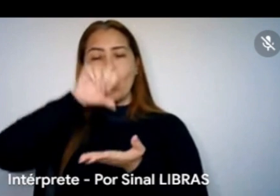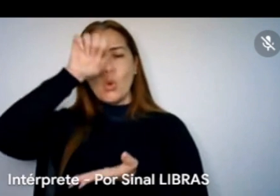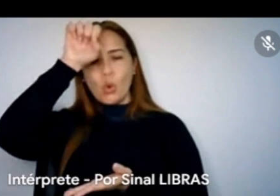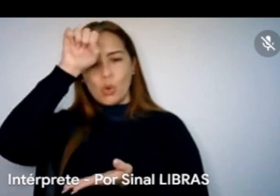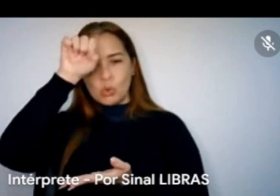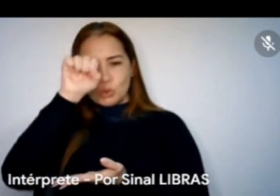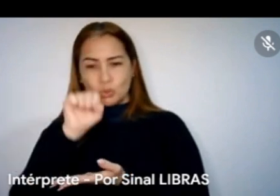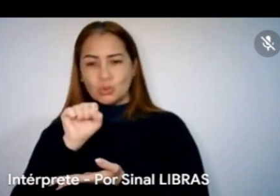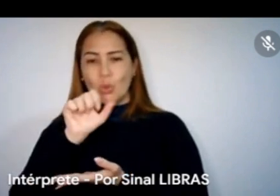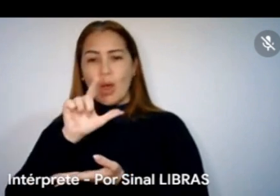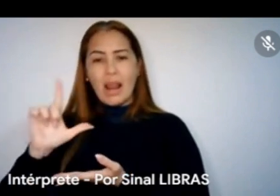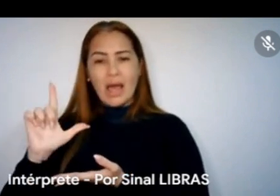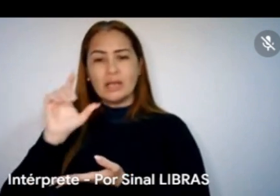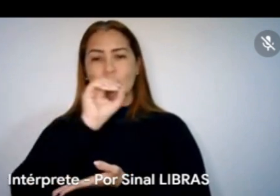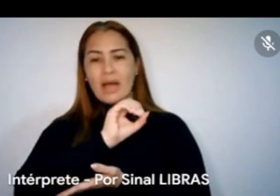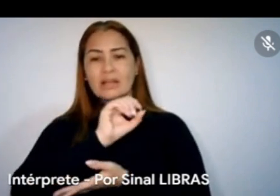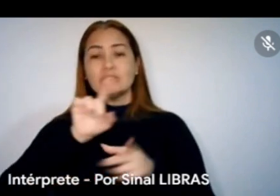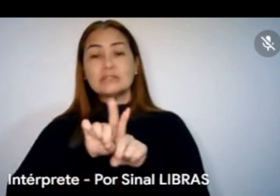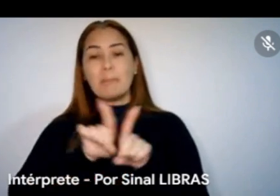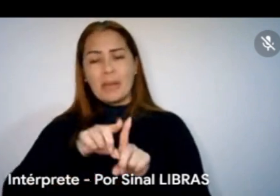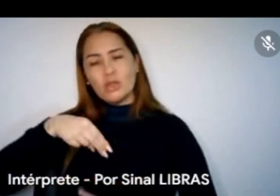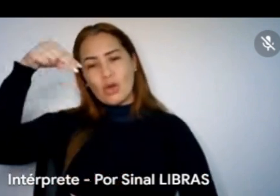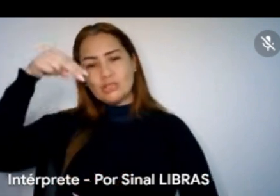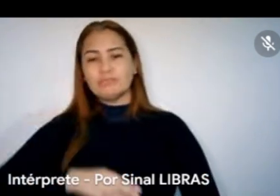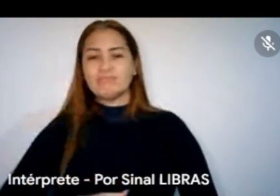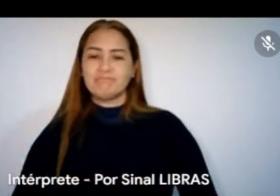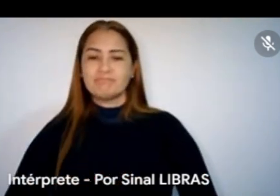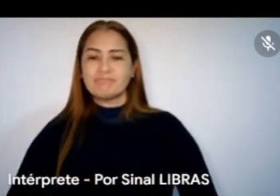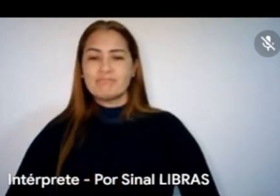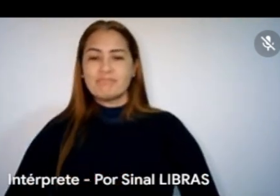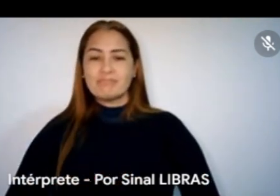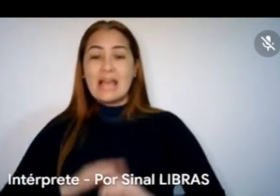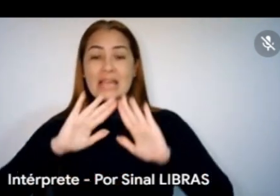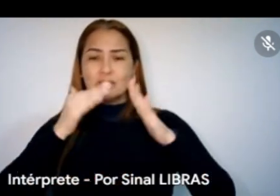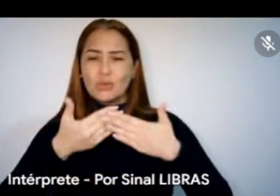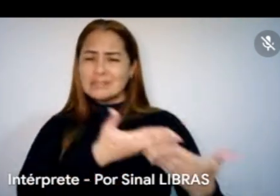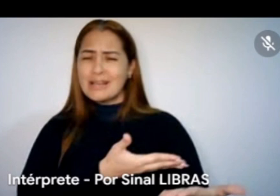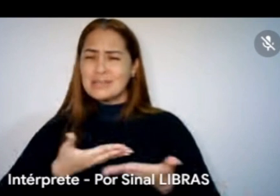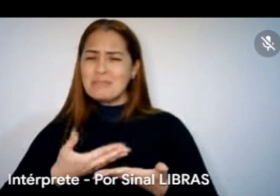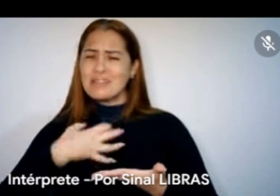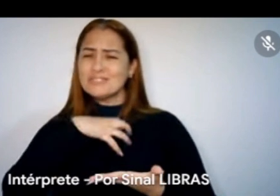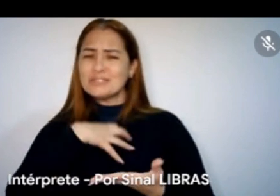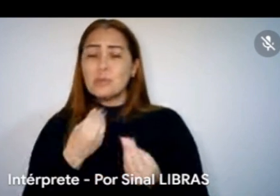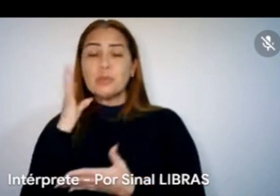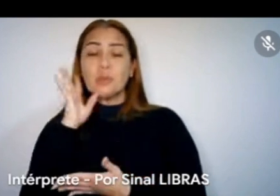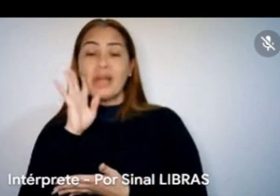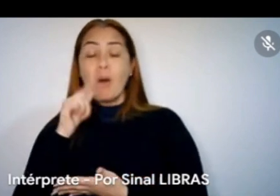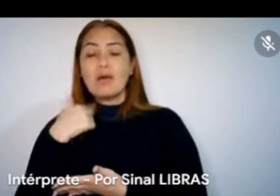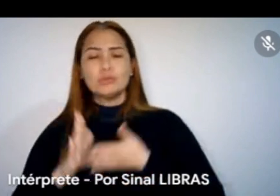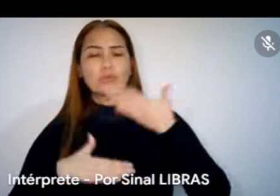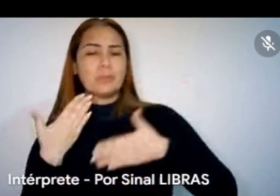e Zona Norte também, e a receptividade foi muito legal. Fiquei até surpreso, por exemplo, lá no